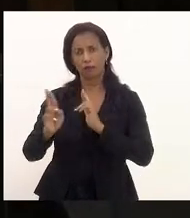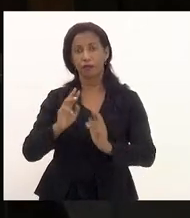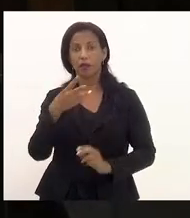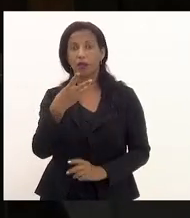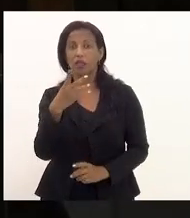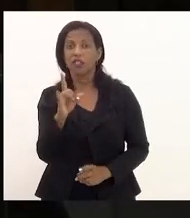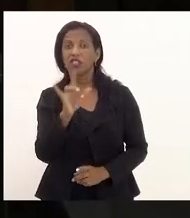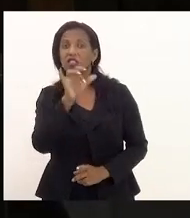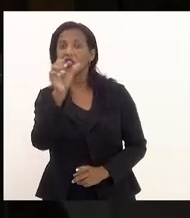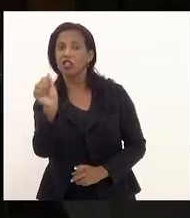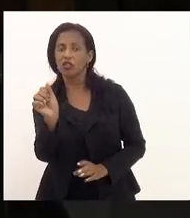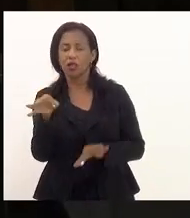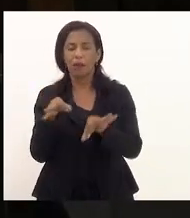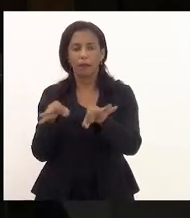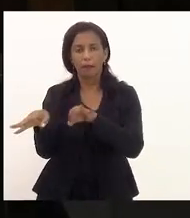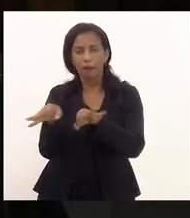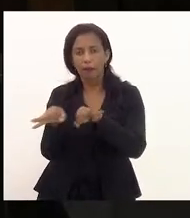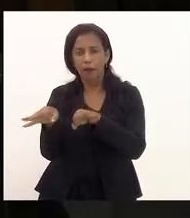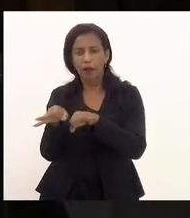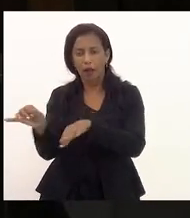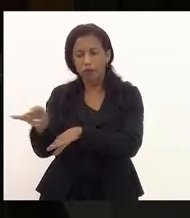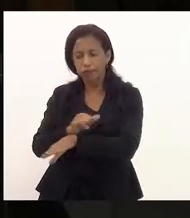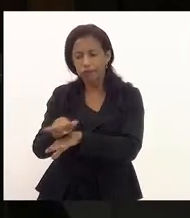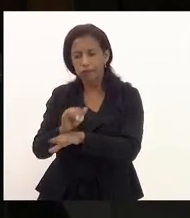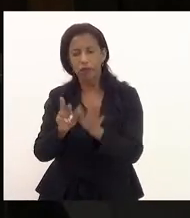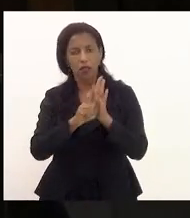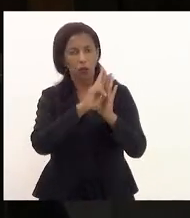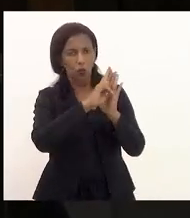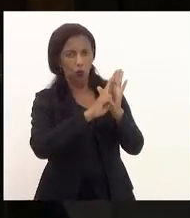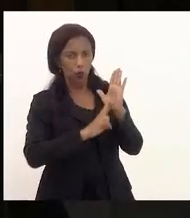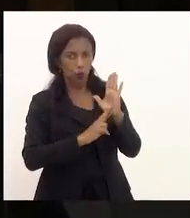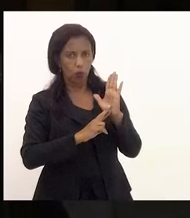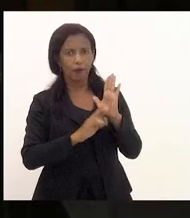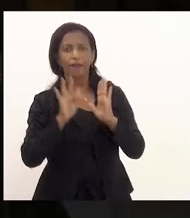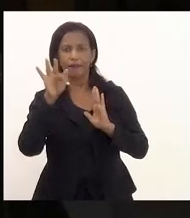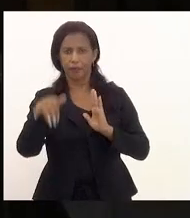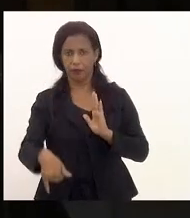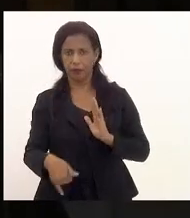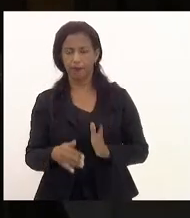30 dias é para a gente preparar o relatório final.